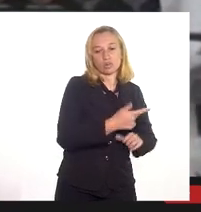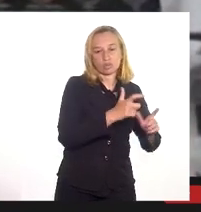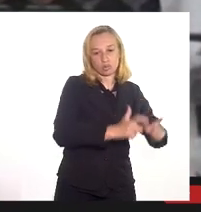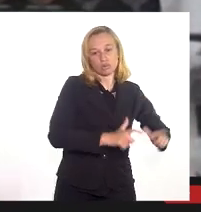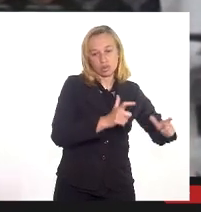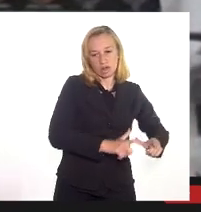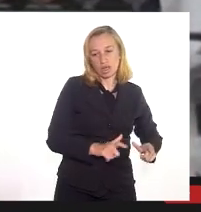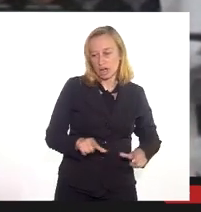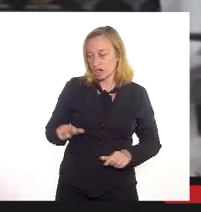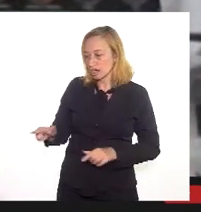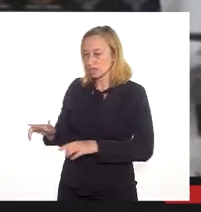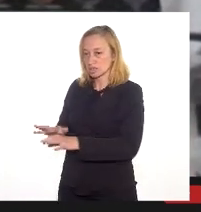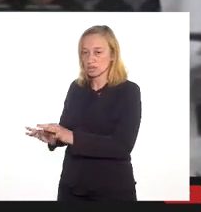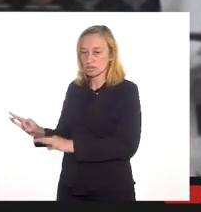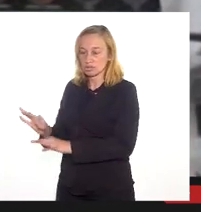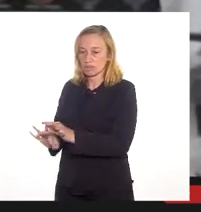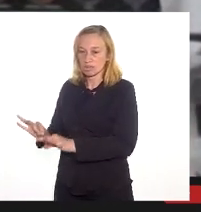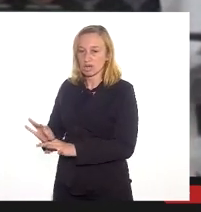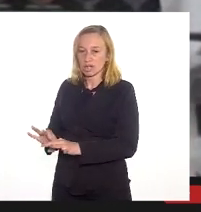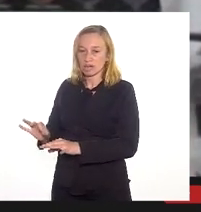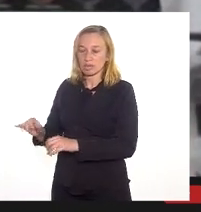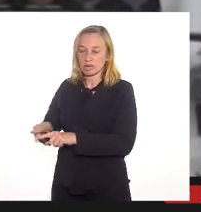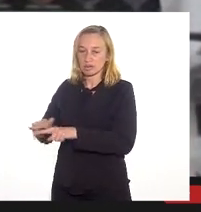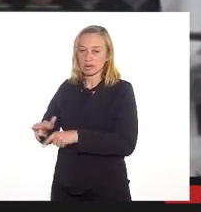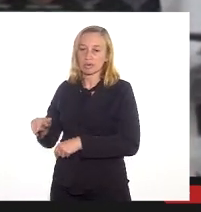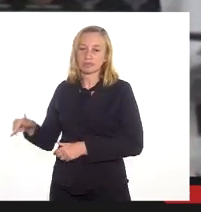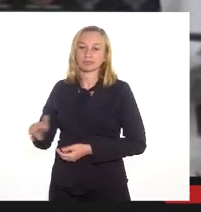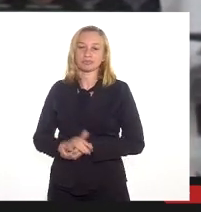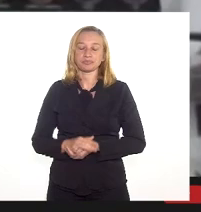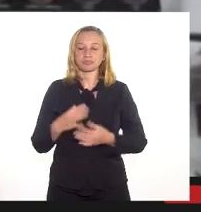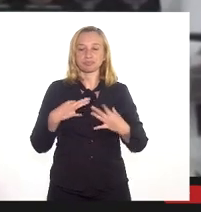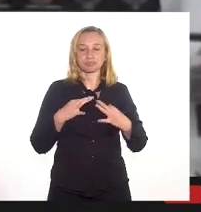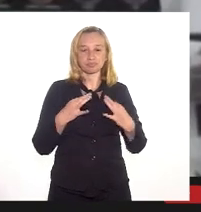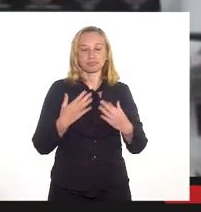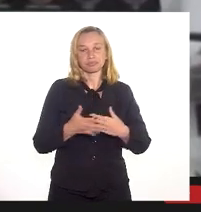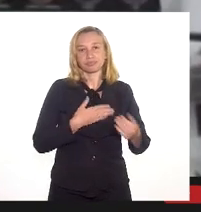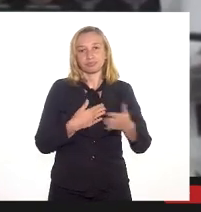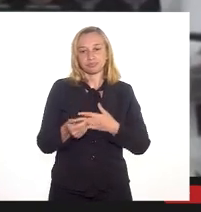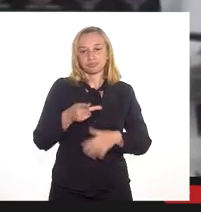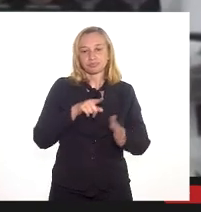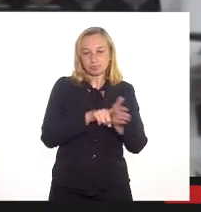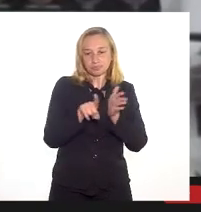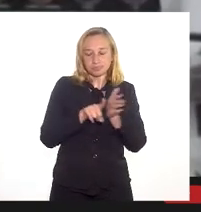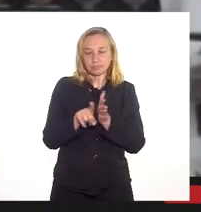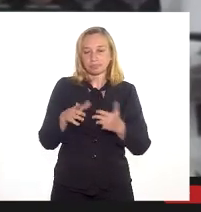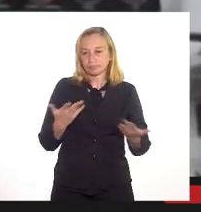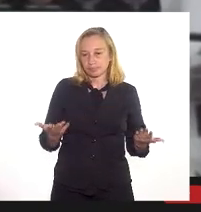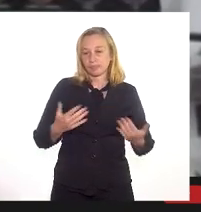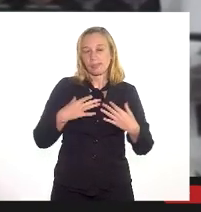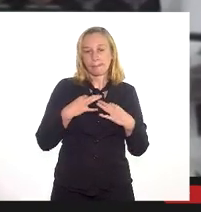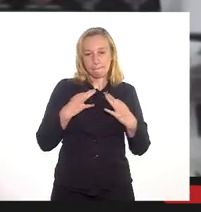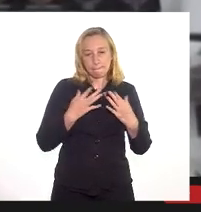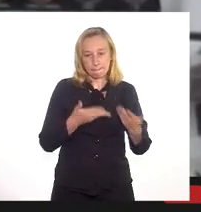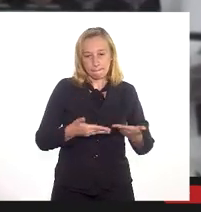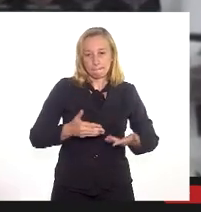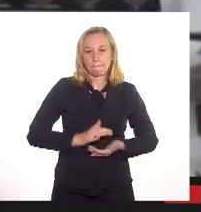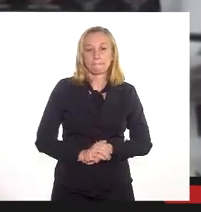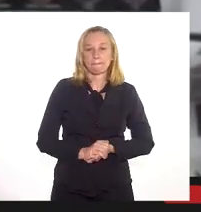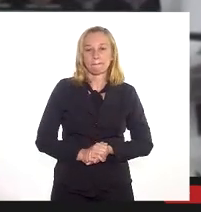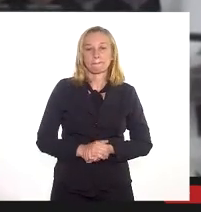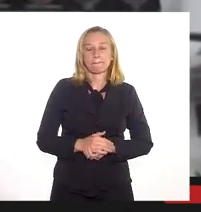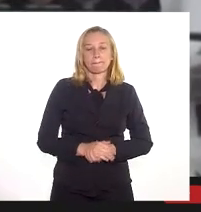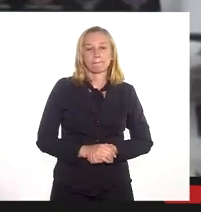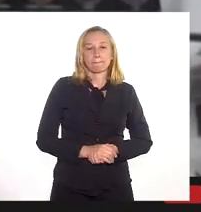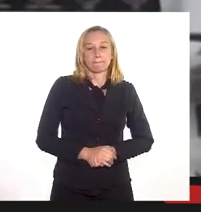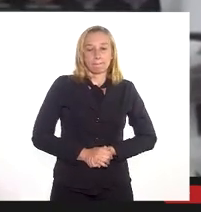ali seja beneficiado com essa obra, tá? Eu estou aberto a qualquer questionamento, a qualquer pergunta, deputado, é sempre um prazer participar de uma